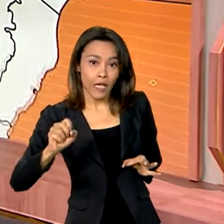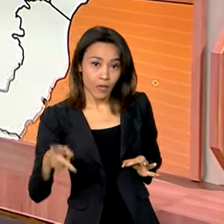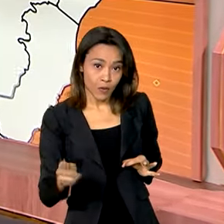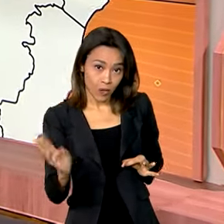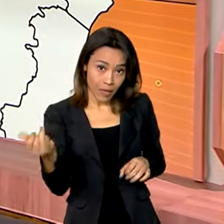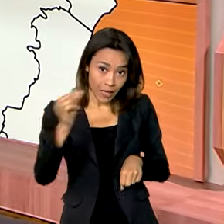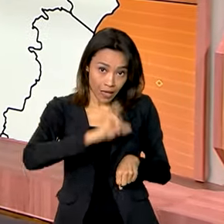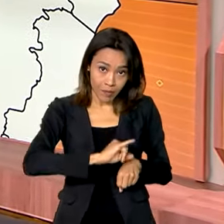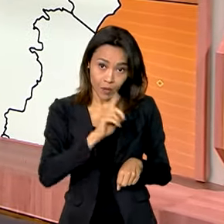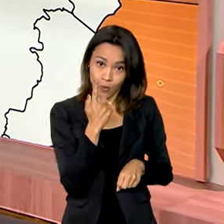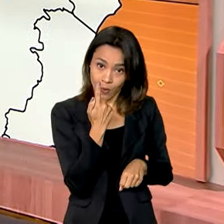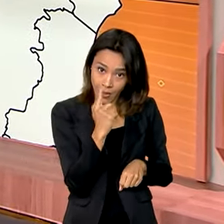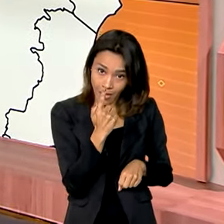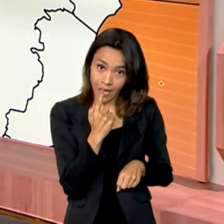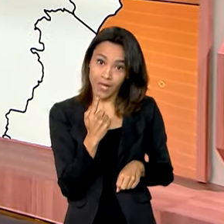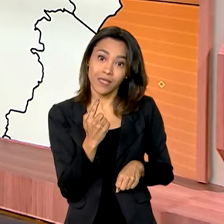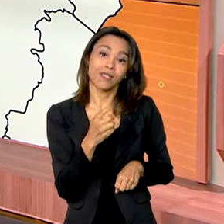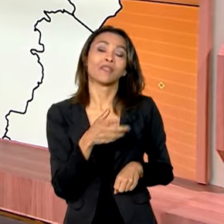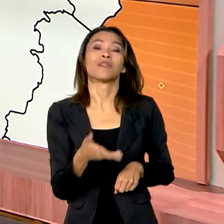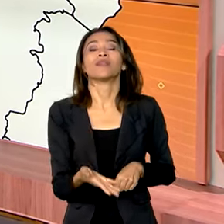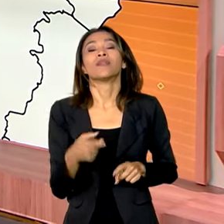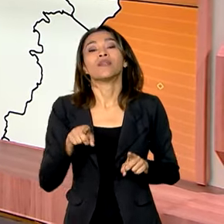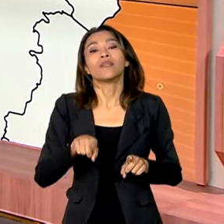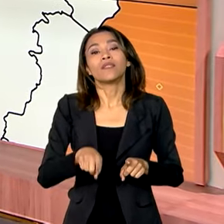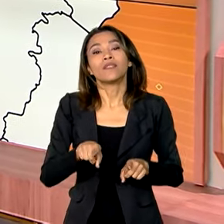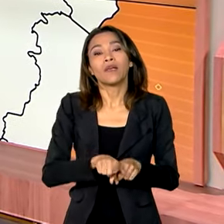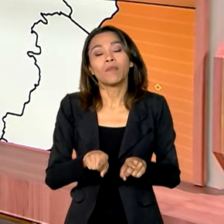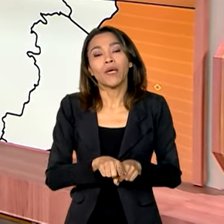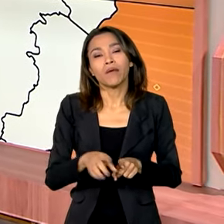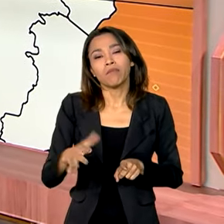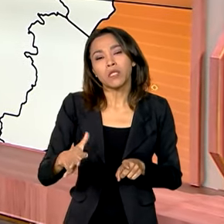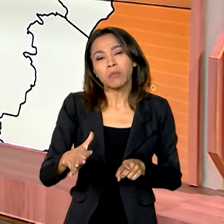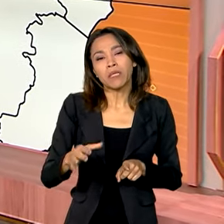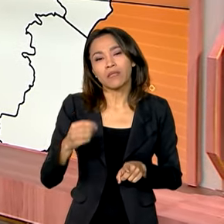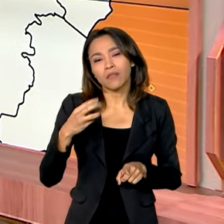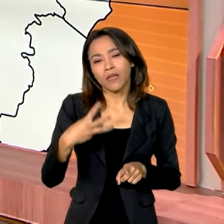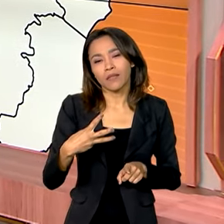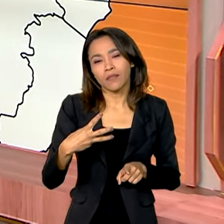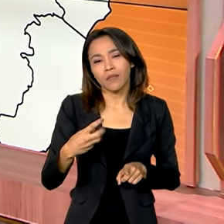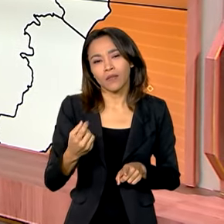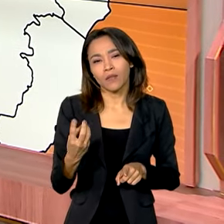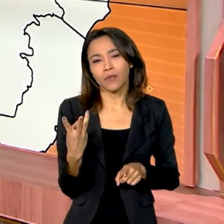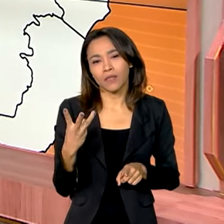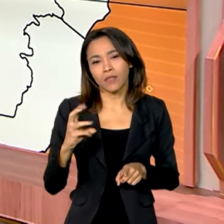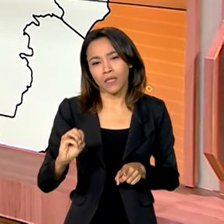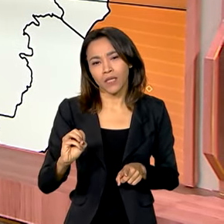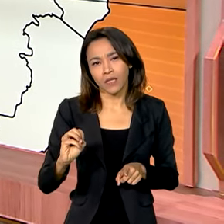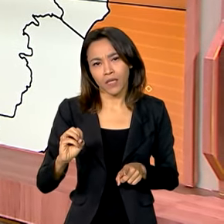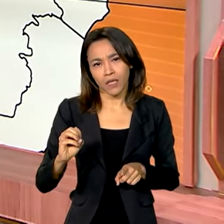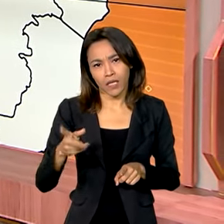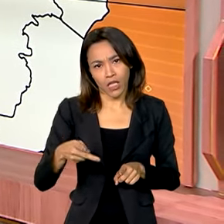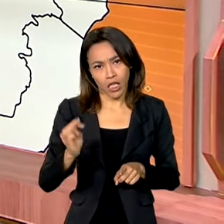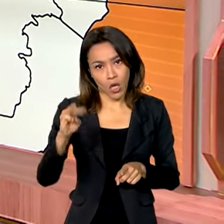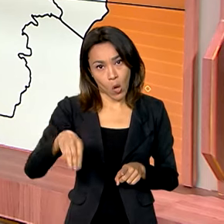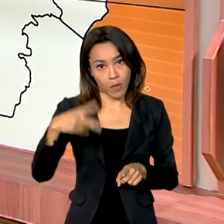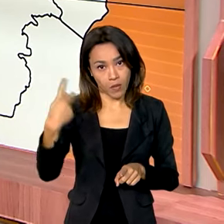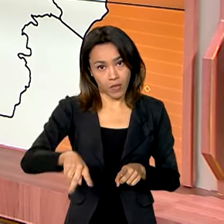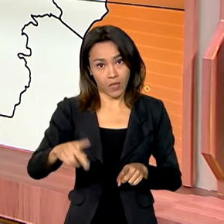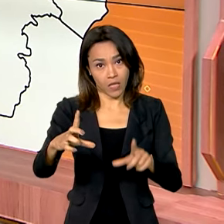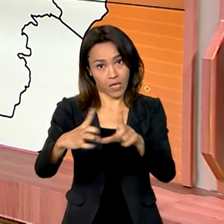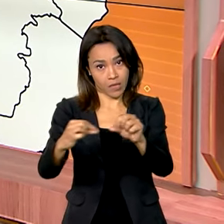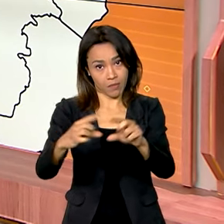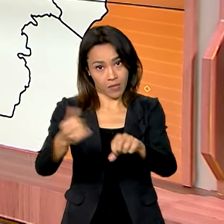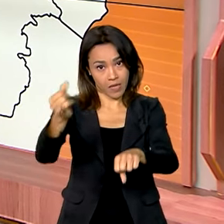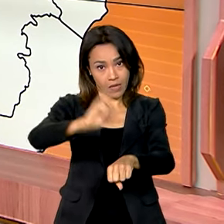capital de Goiás, da cidade de Goiânia. Também fica ali mais ou menos 330 quilômetros aqui de Brasília. Você vê aqui as